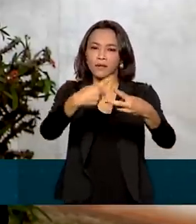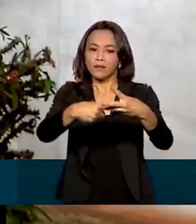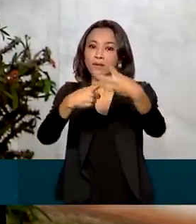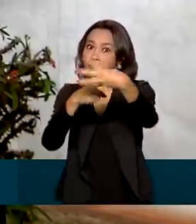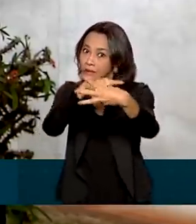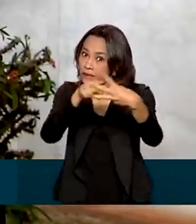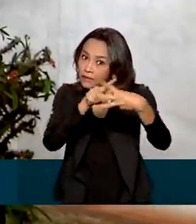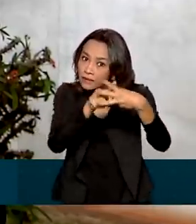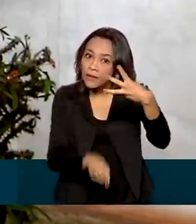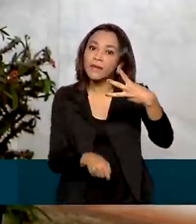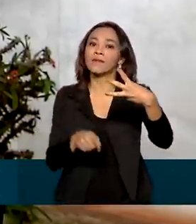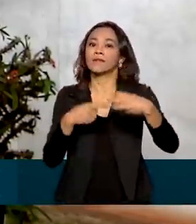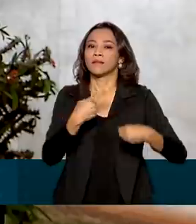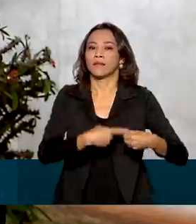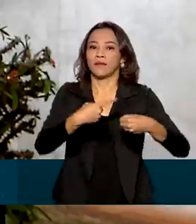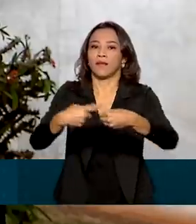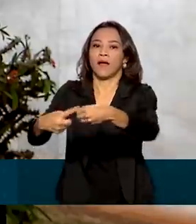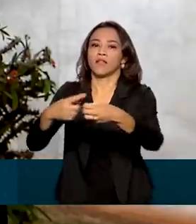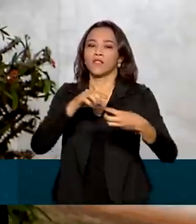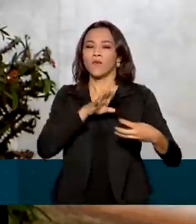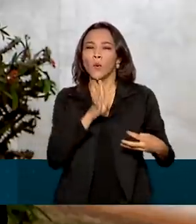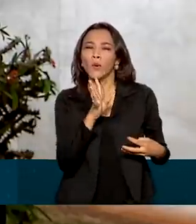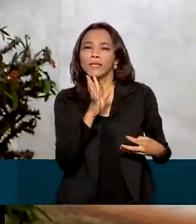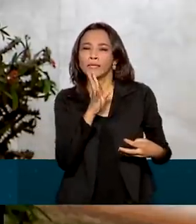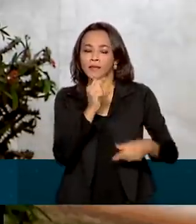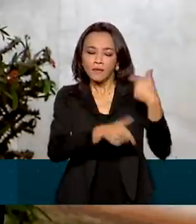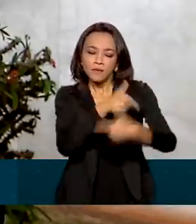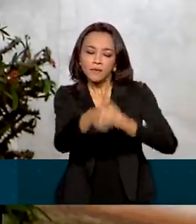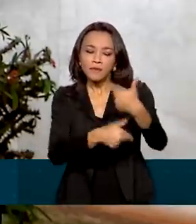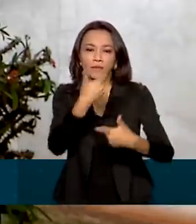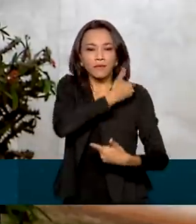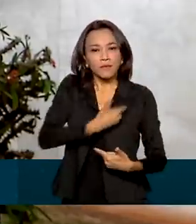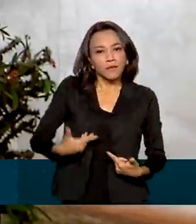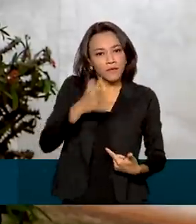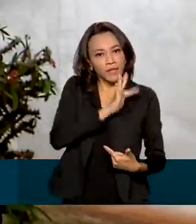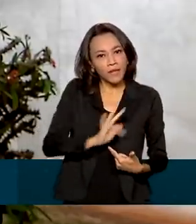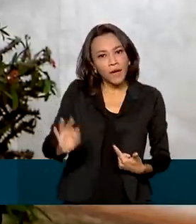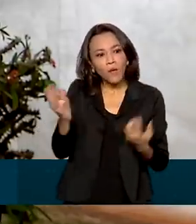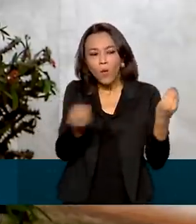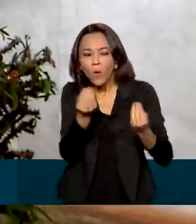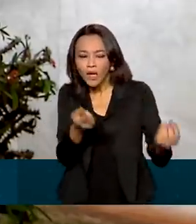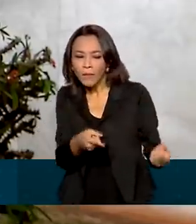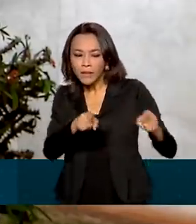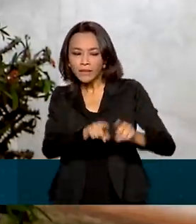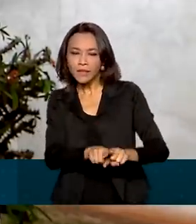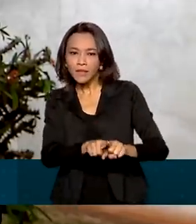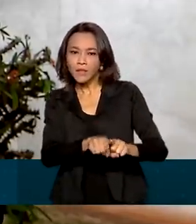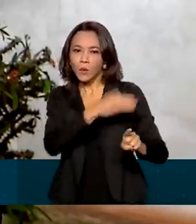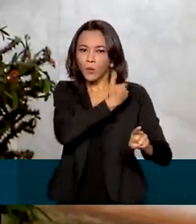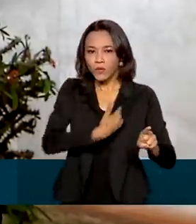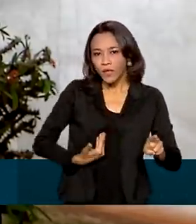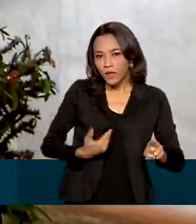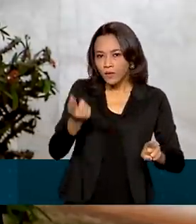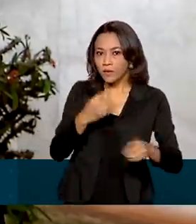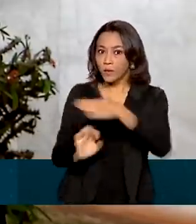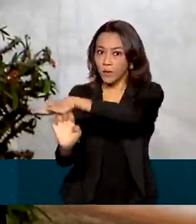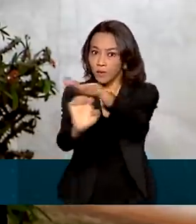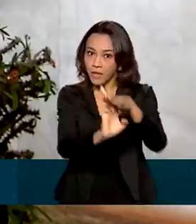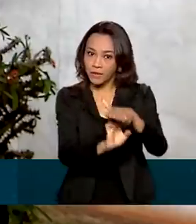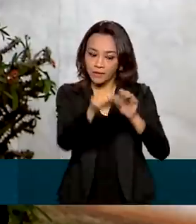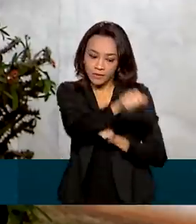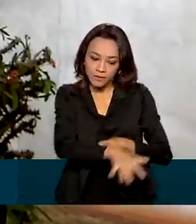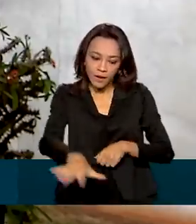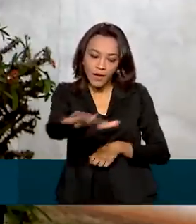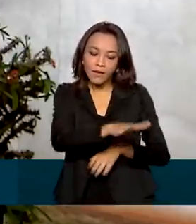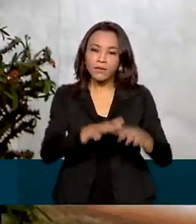Belém. Durante a visita, eles vão conhecer as ações do governo federal e de parcerias público-privadas na região, no setor de produção